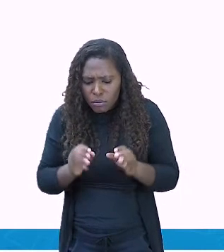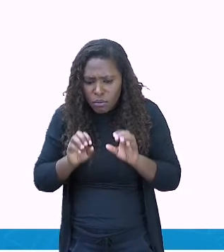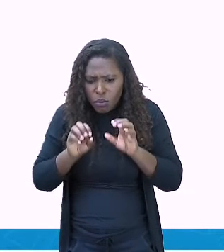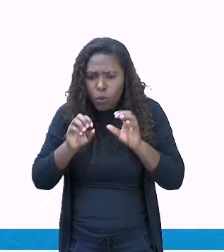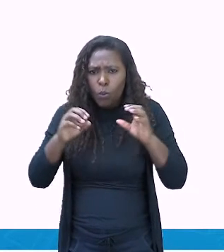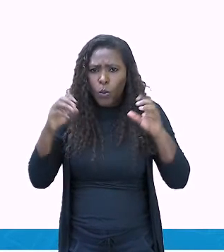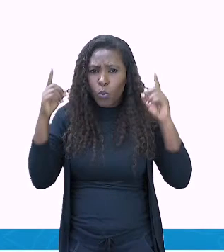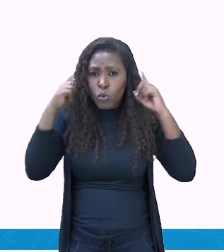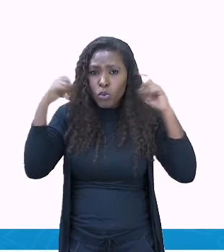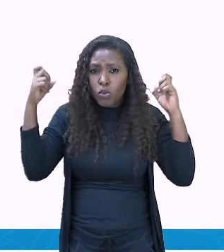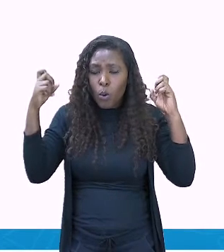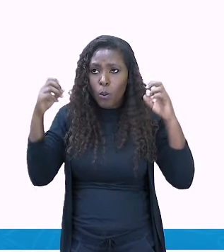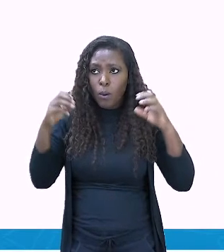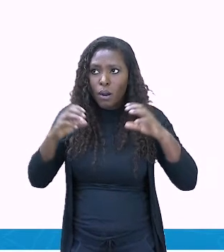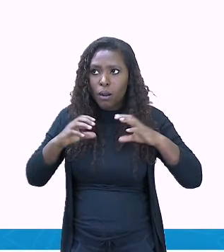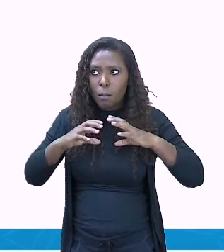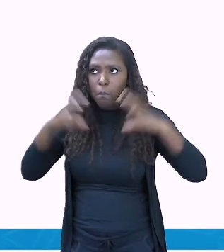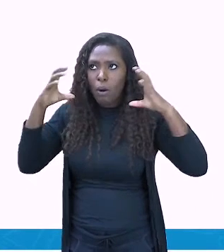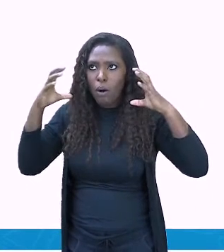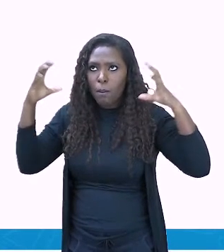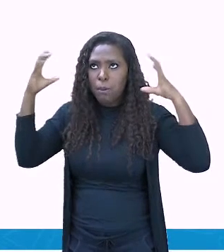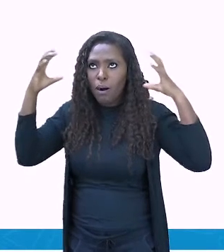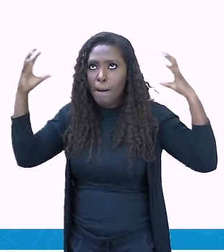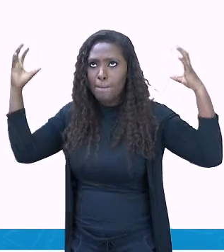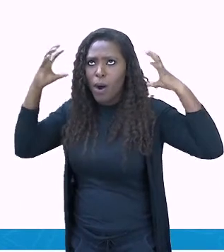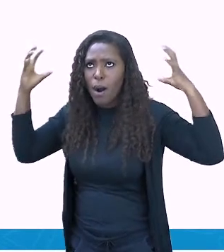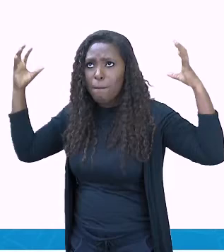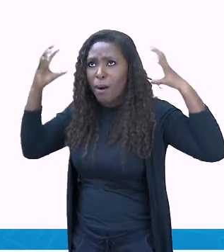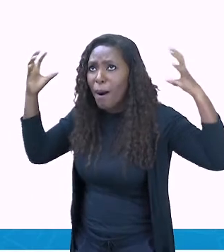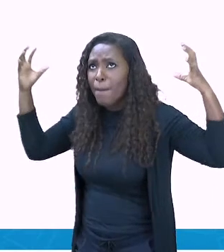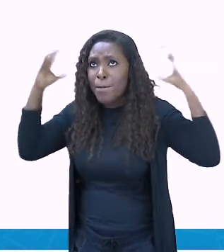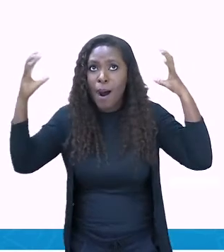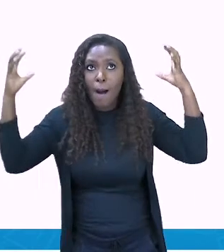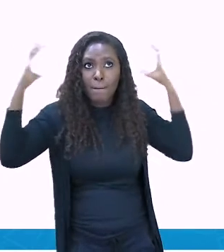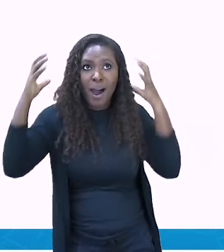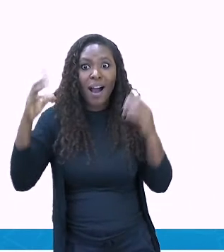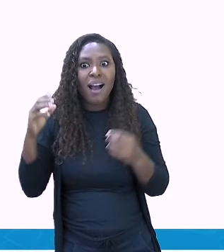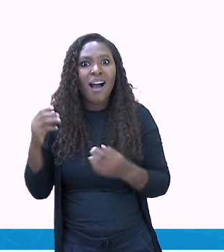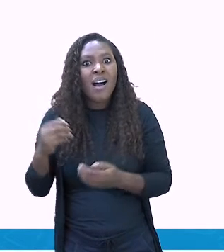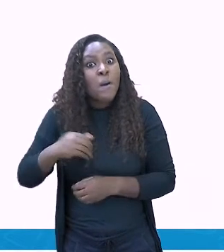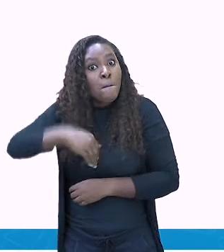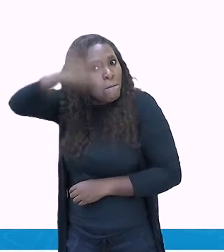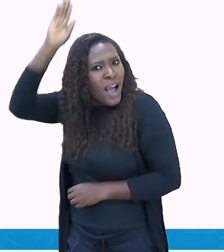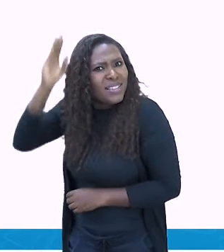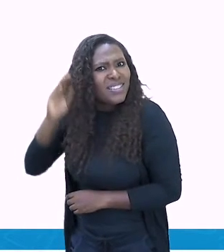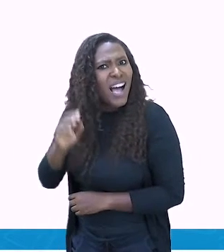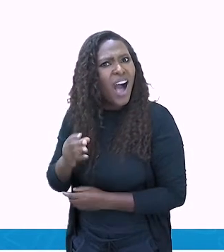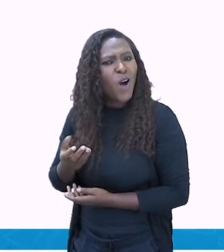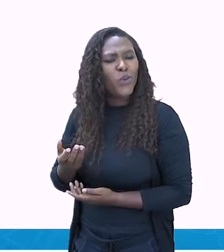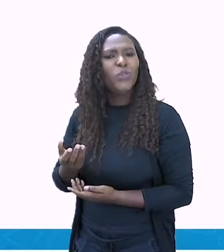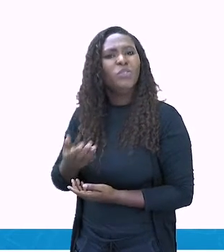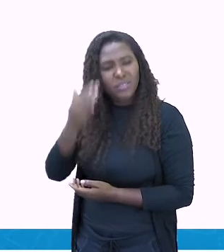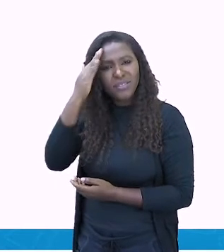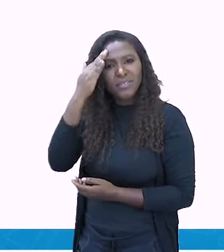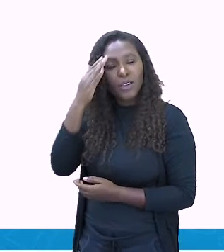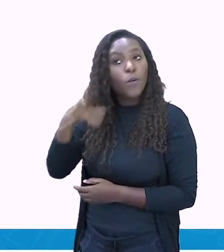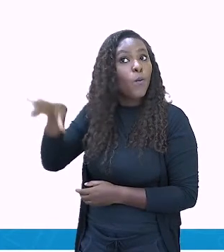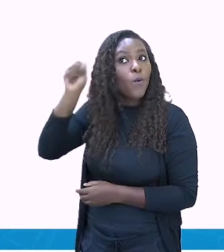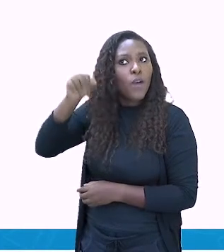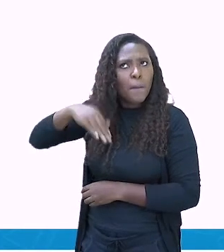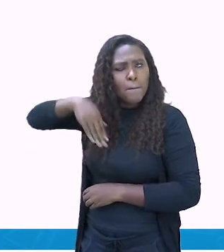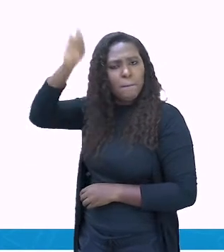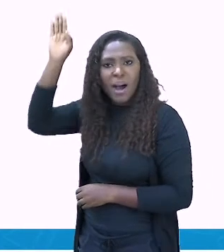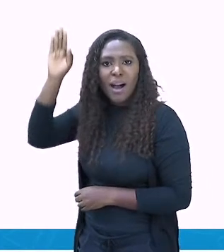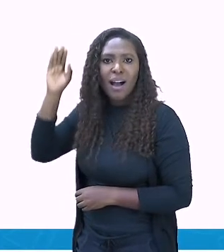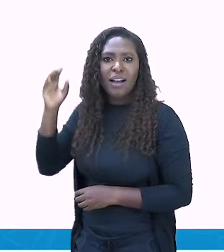Com esses amplificadores, as pessoas conseguiam organizar as festas ao ar livre, nas